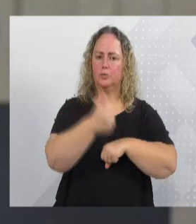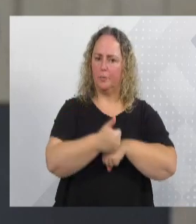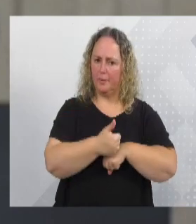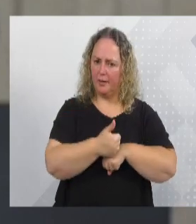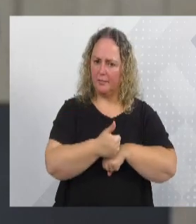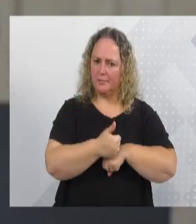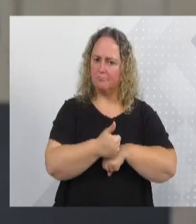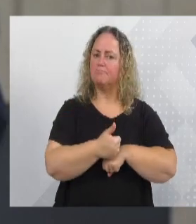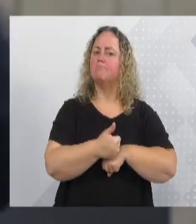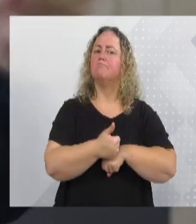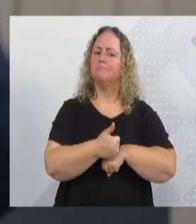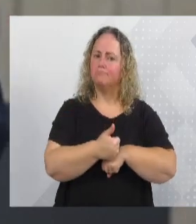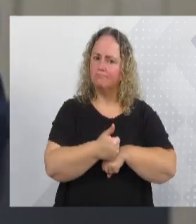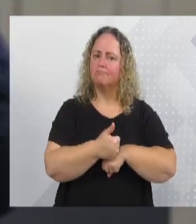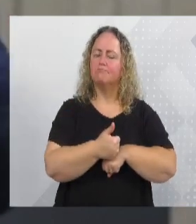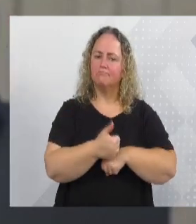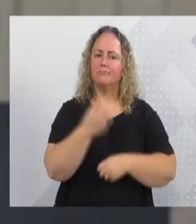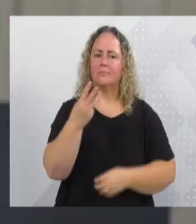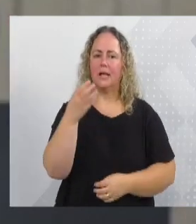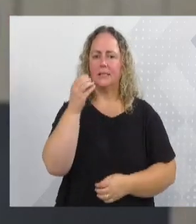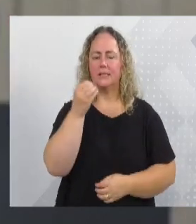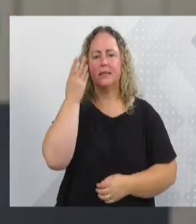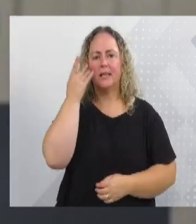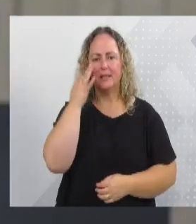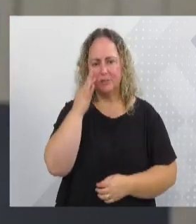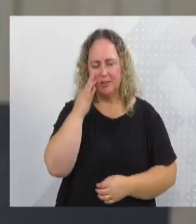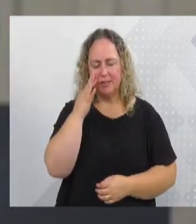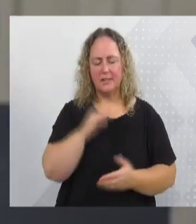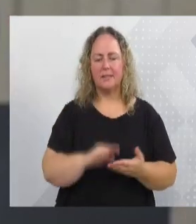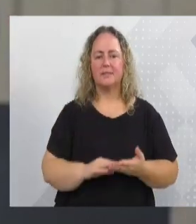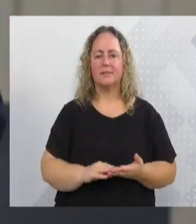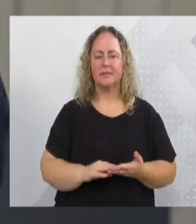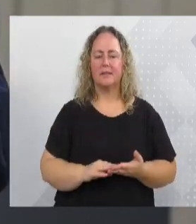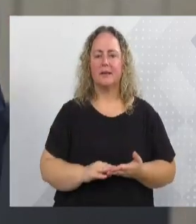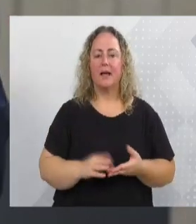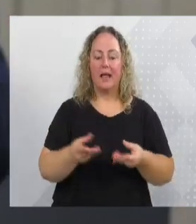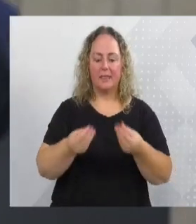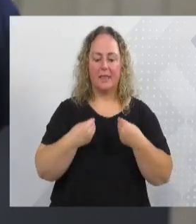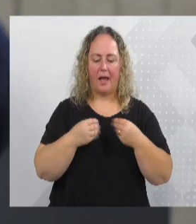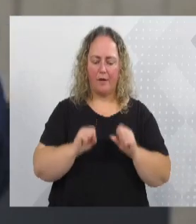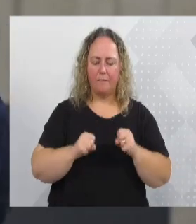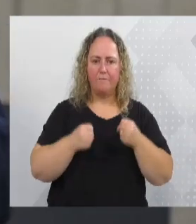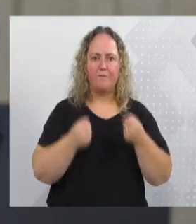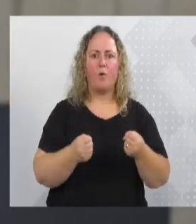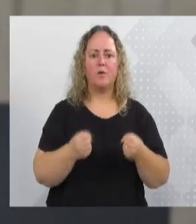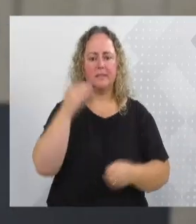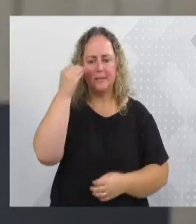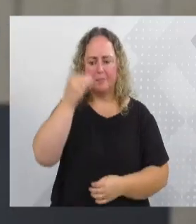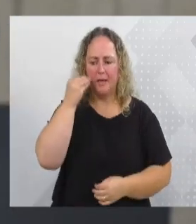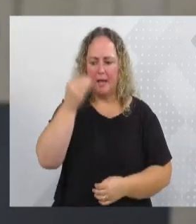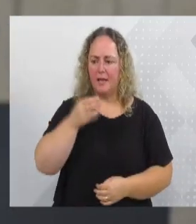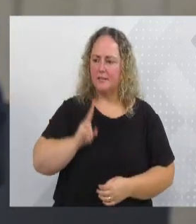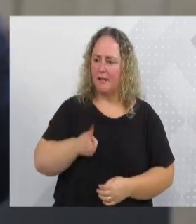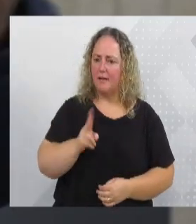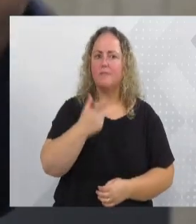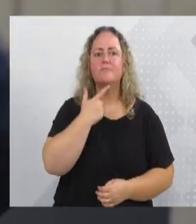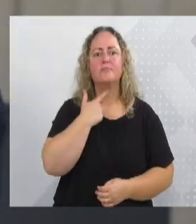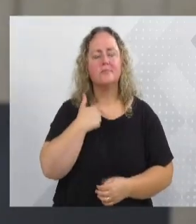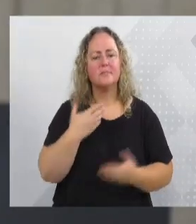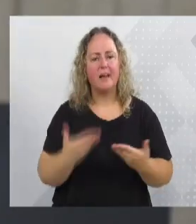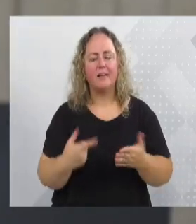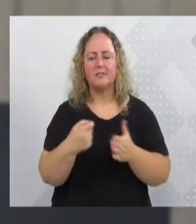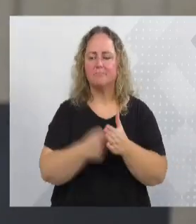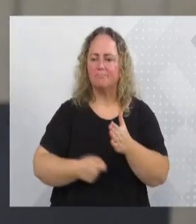assumi por 30 dias em cada mandato. Nos adquire bastante força, vontade de seguir adiante e lutar